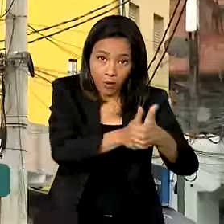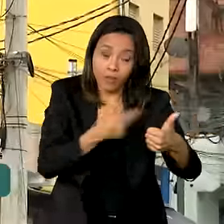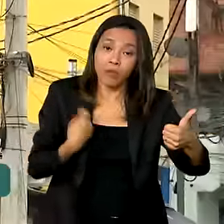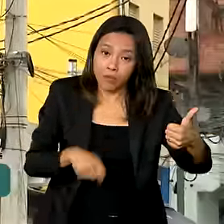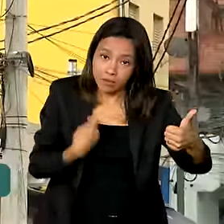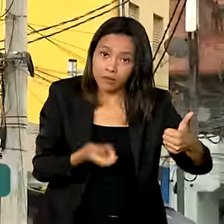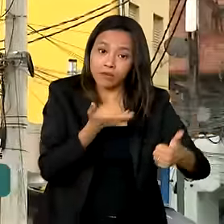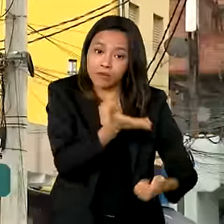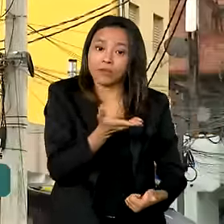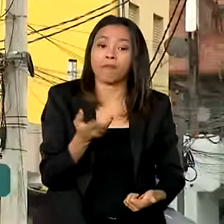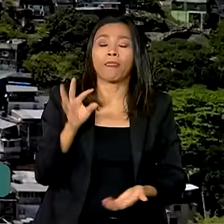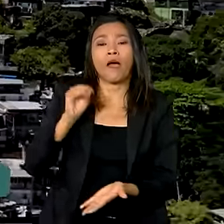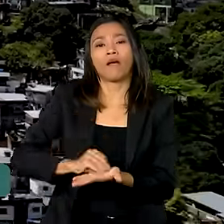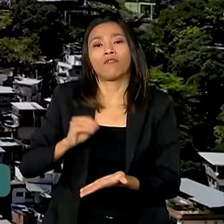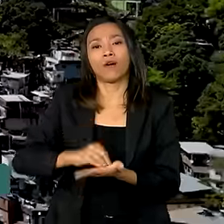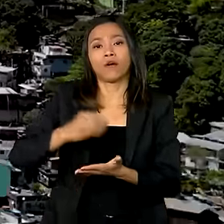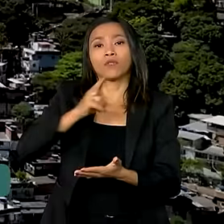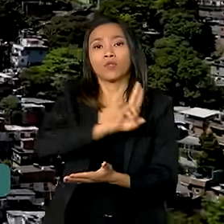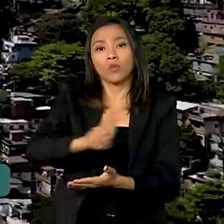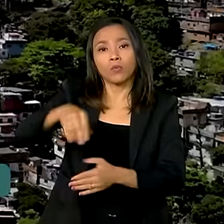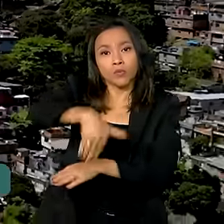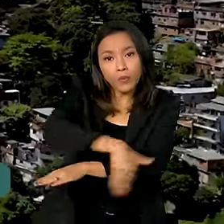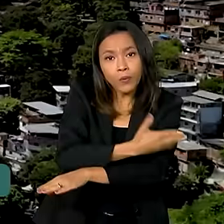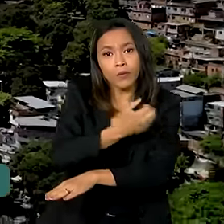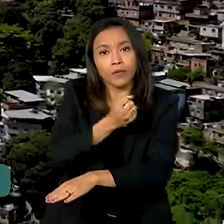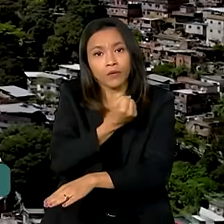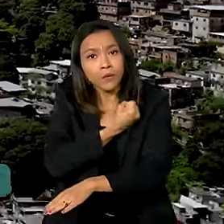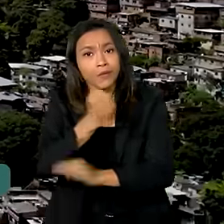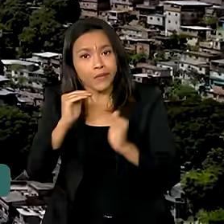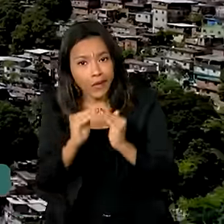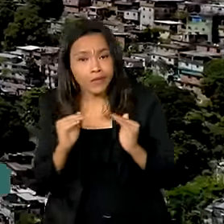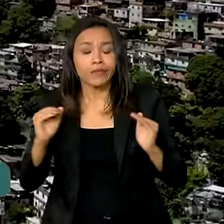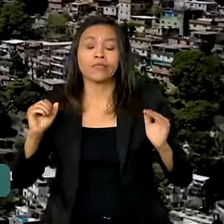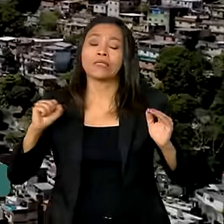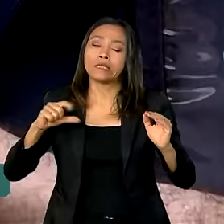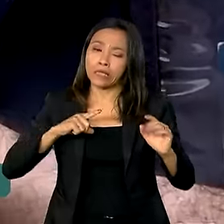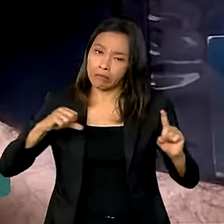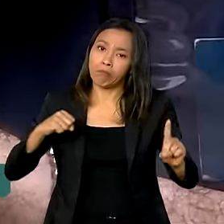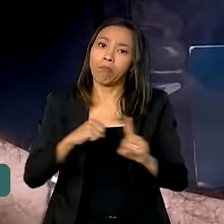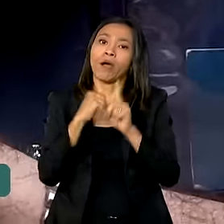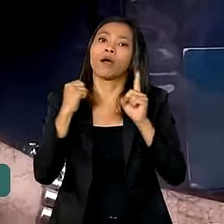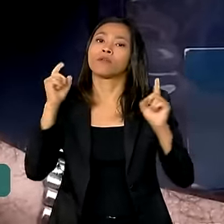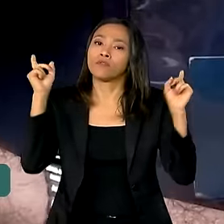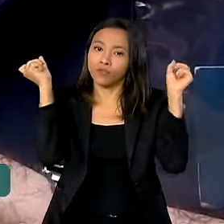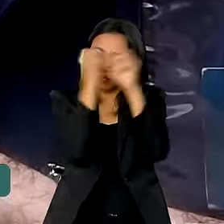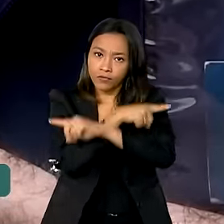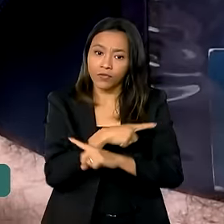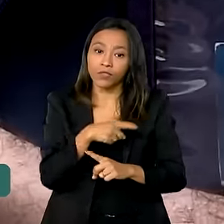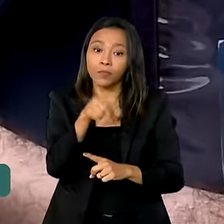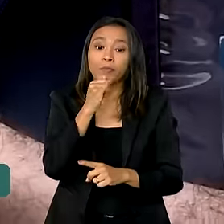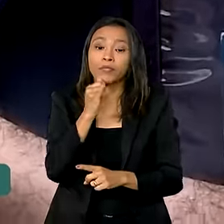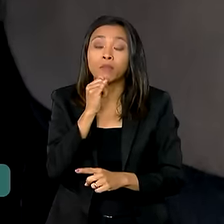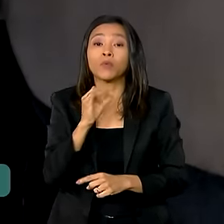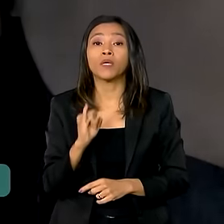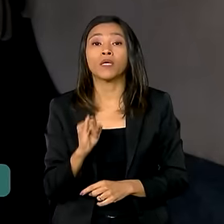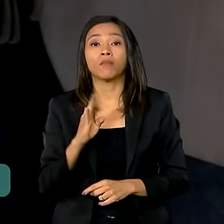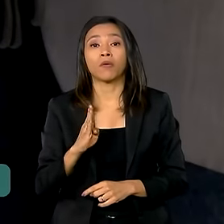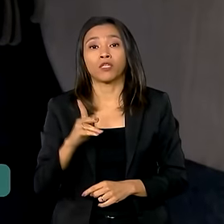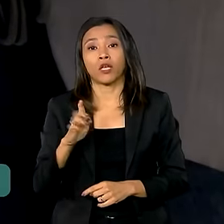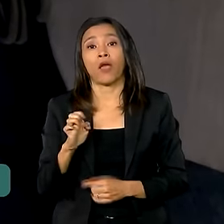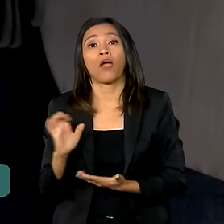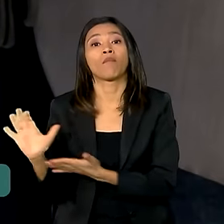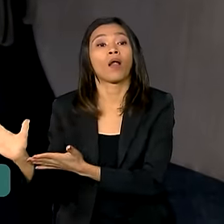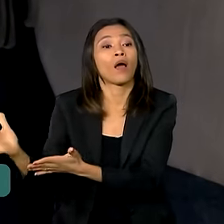A falta de um endereçamento adequado tem impacto no processo de coleta de dados do IBGE, por exemplo, e no